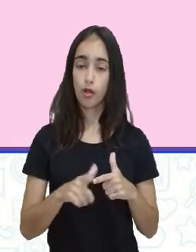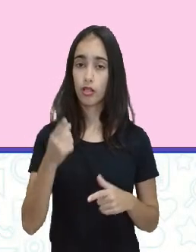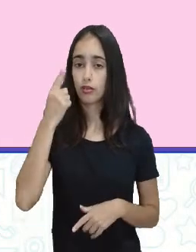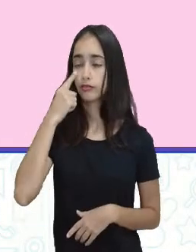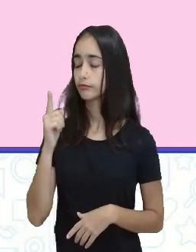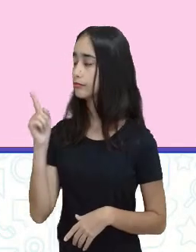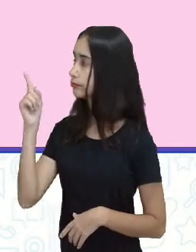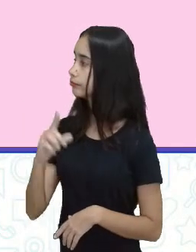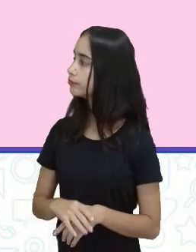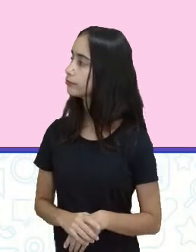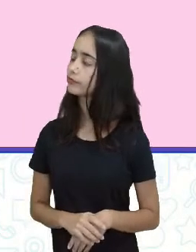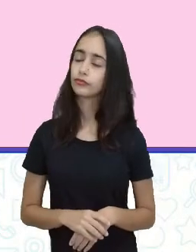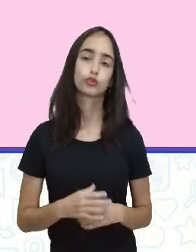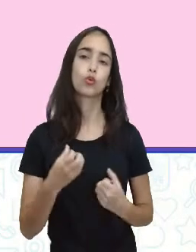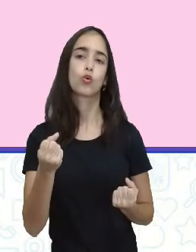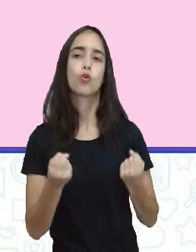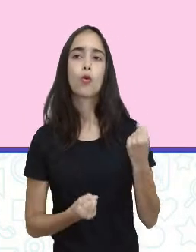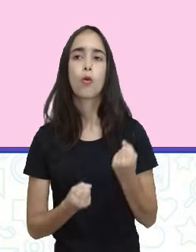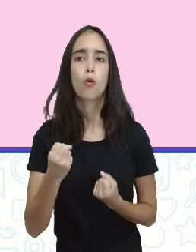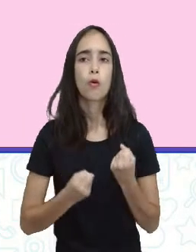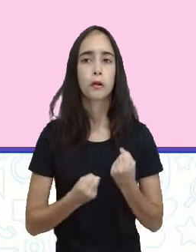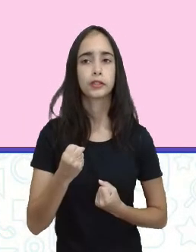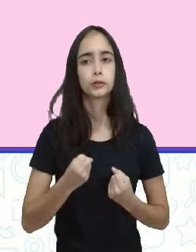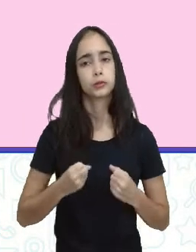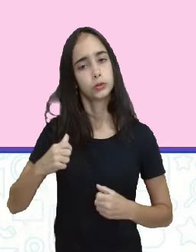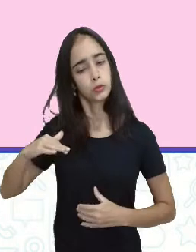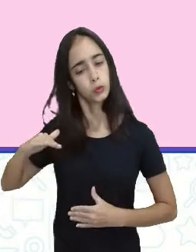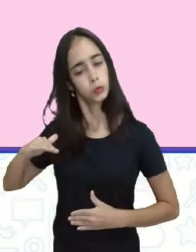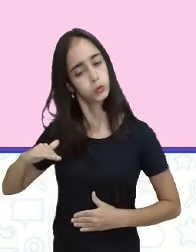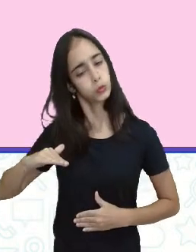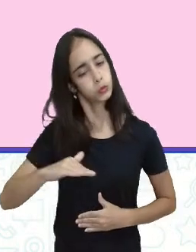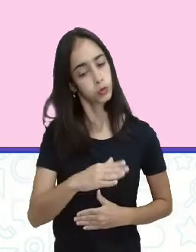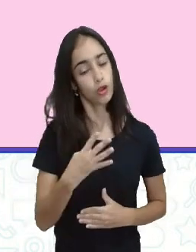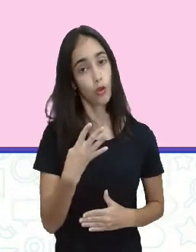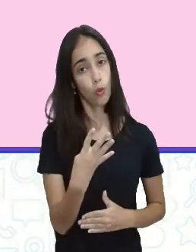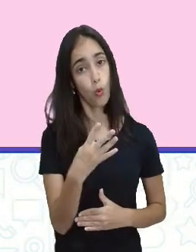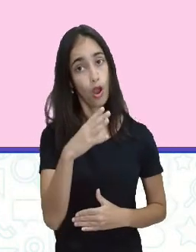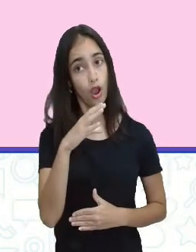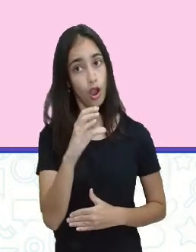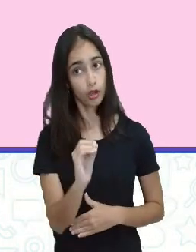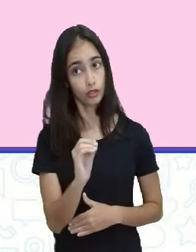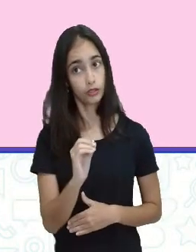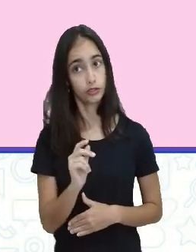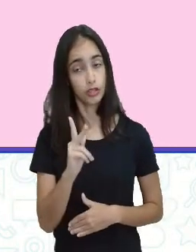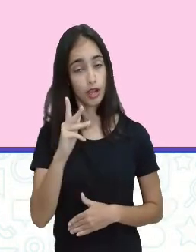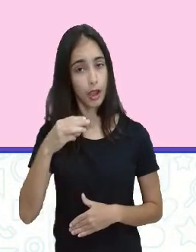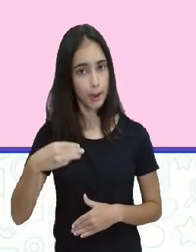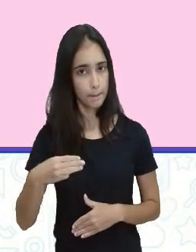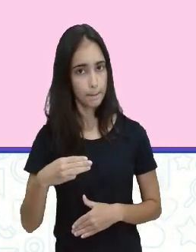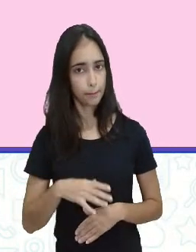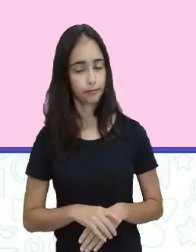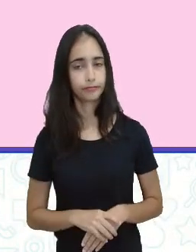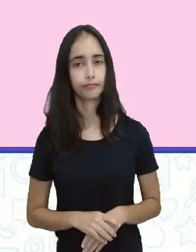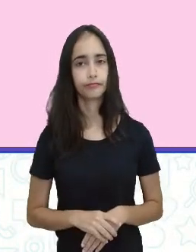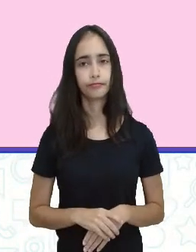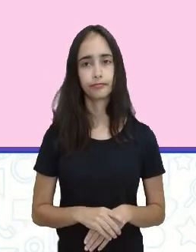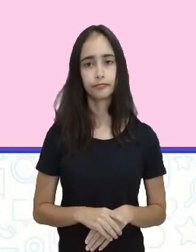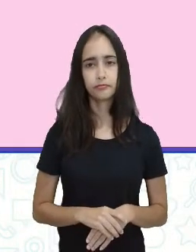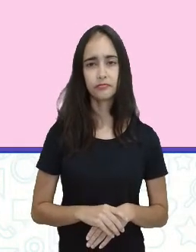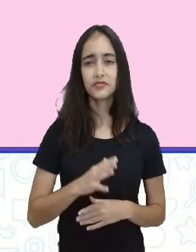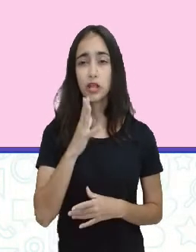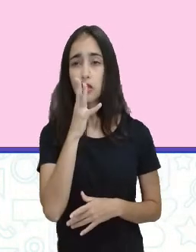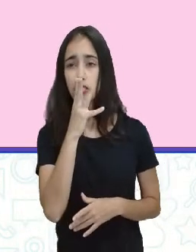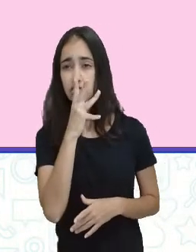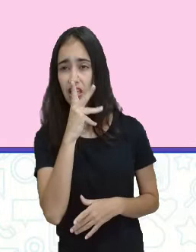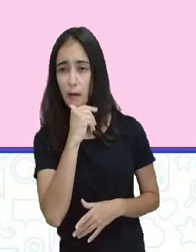Um automóvel move-se a 40 km por hora. Tá devagarzinho, né, gente? E demora cerca de